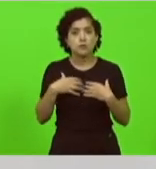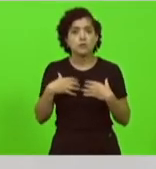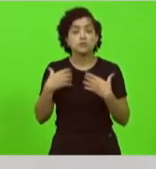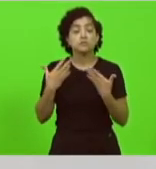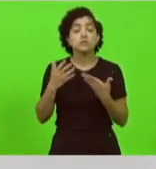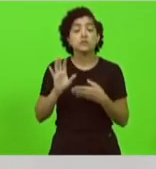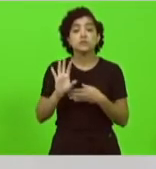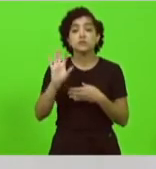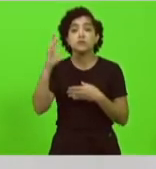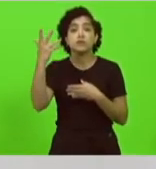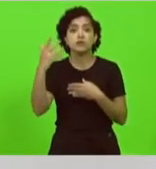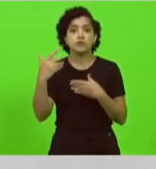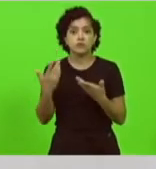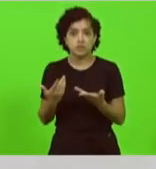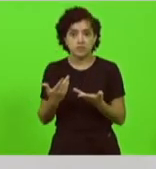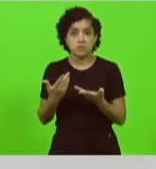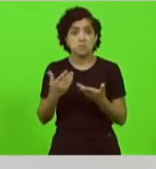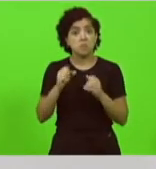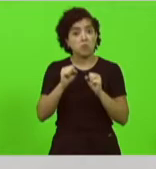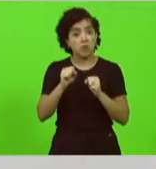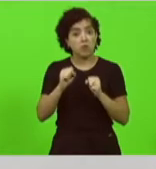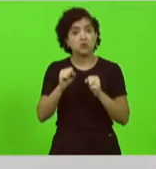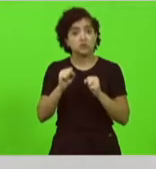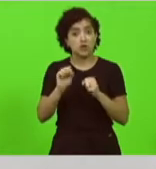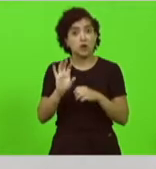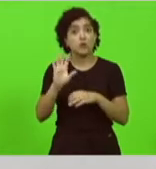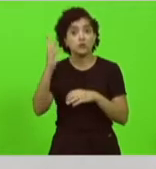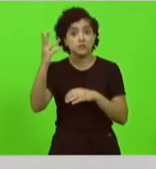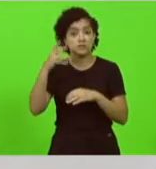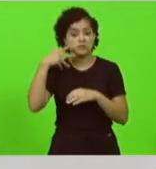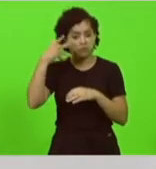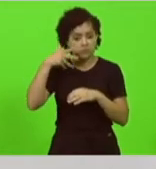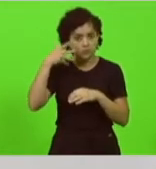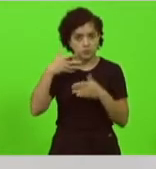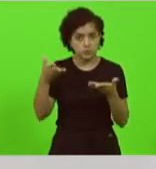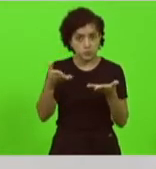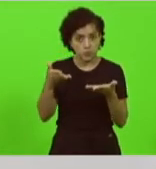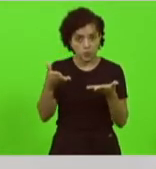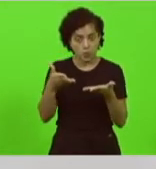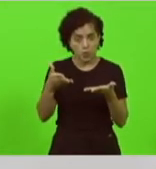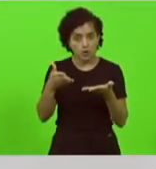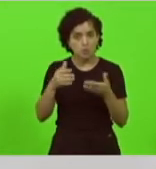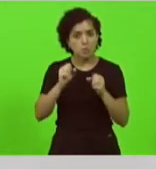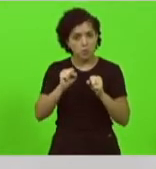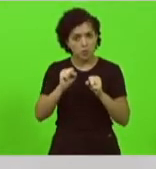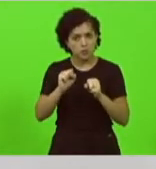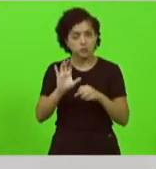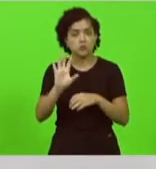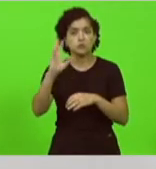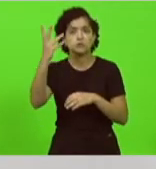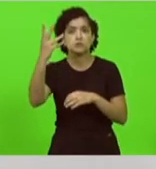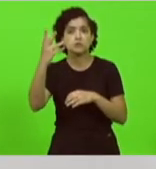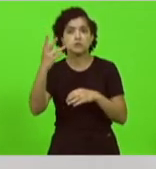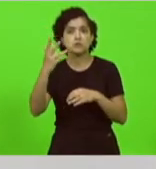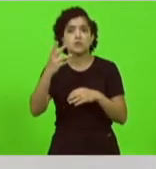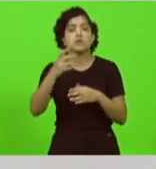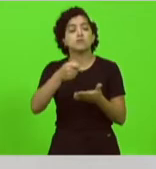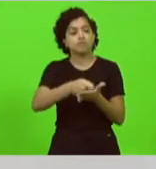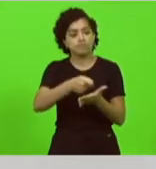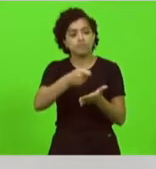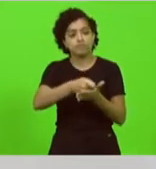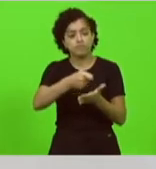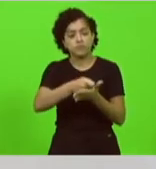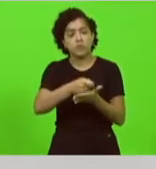acontecer? sabem que é provável o que vai acontecer diante desse meu discurso? sabem o que vai acontecer? eu vou continuar cobrando eu vou